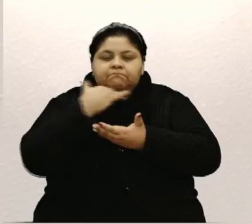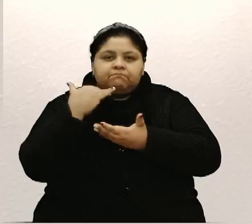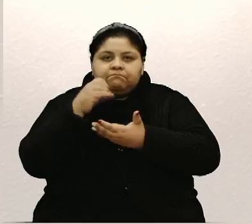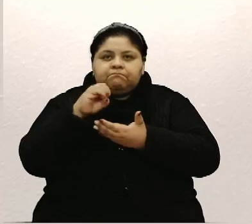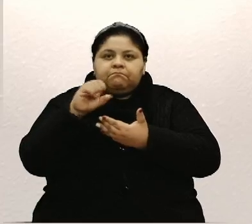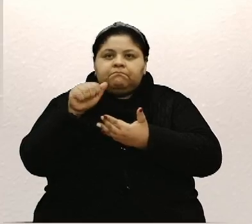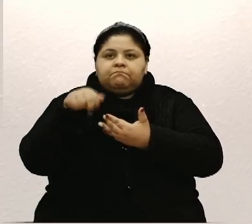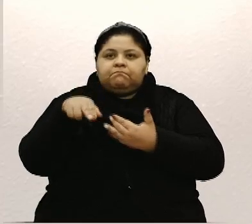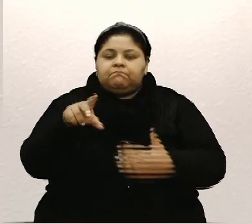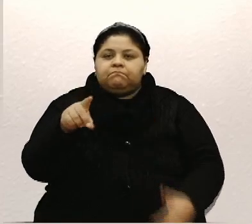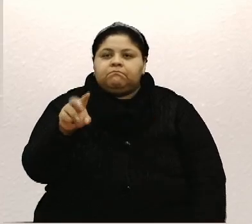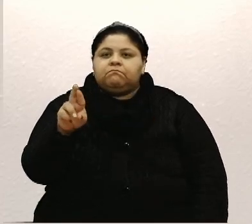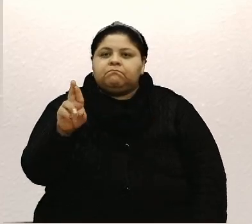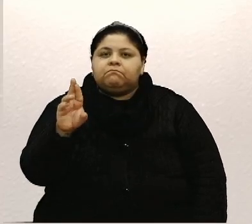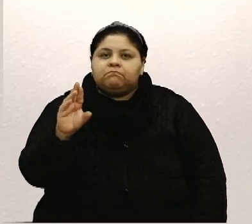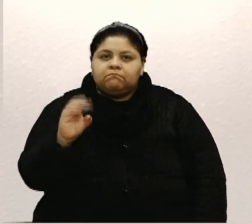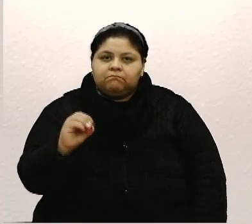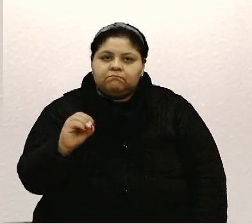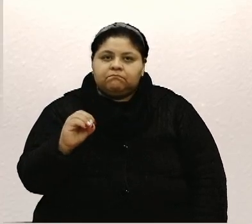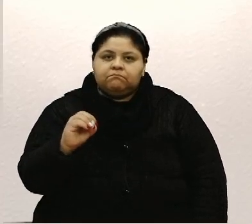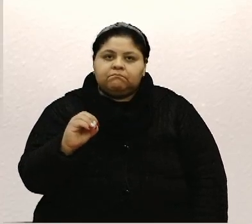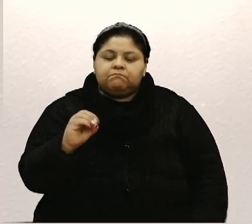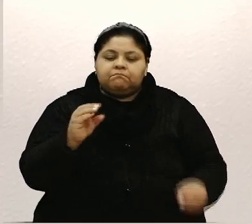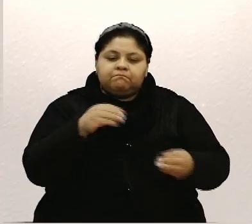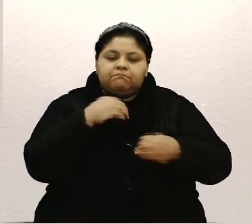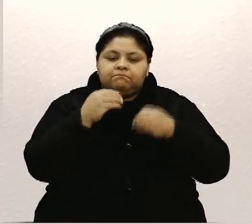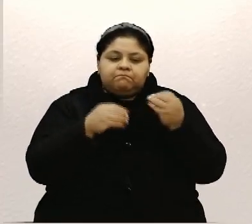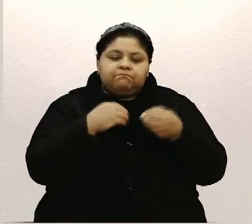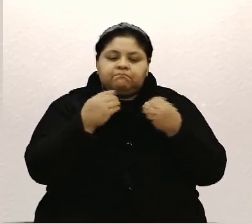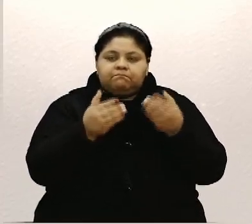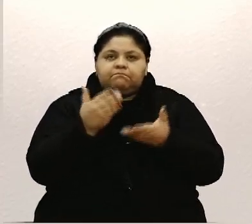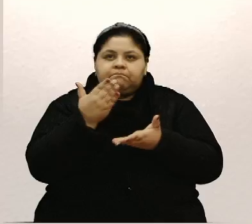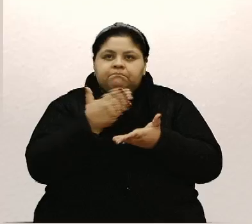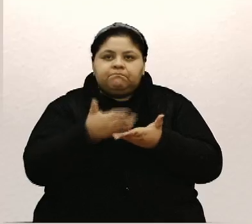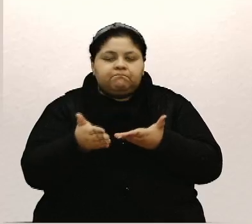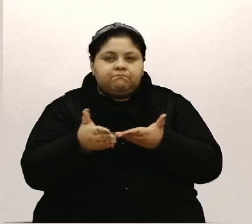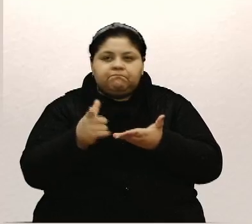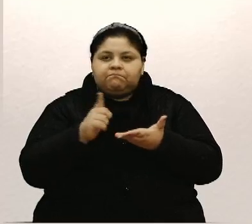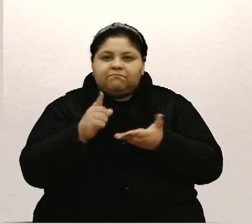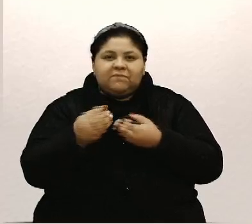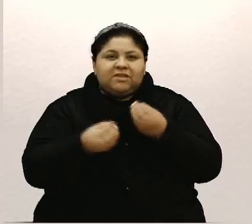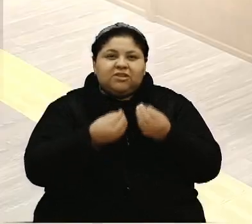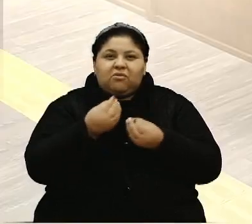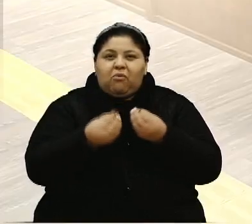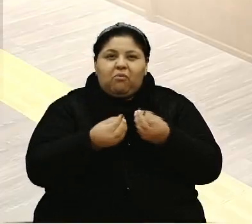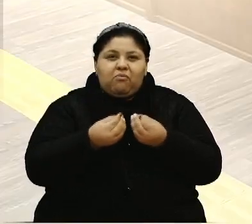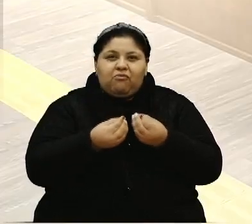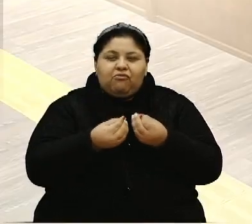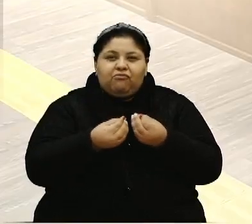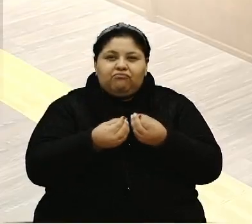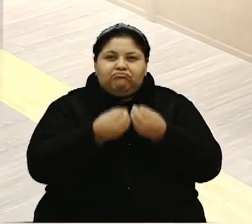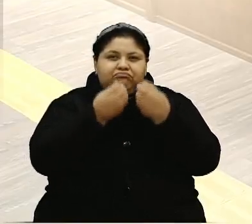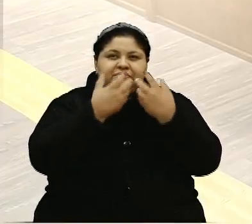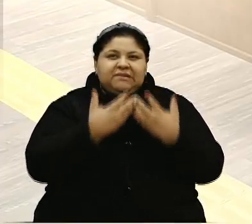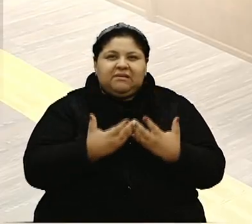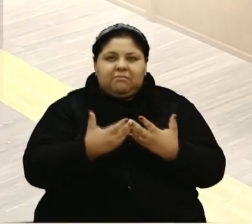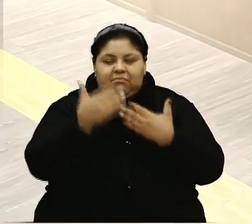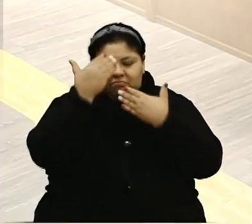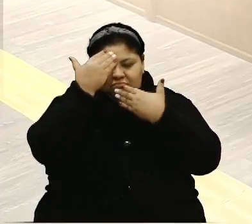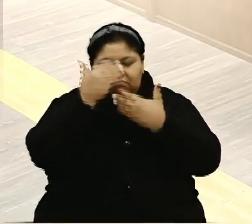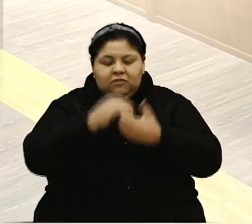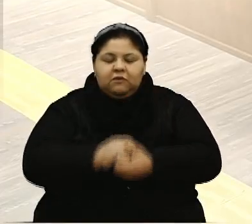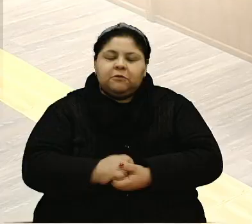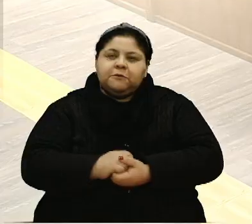Sandro Gonçalves de Sales, nossos sentimentos por esta perda irreparável. Obrigado, Sr. Presidente. Com a palavra,